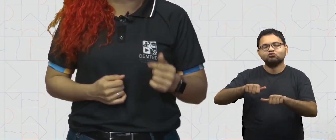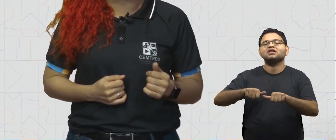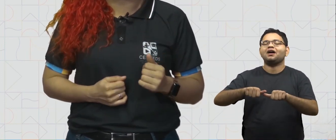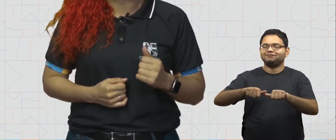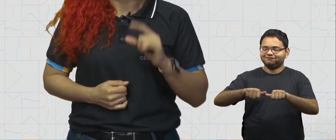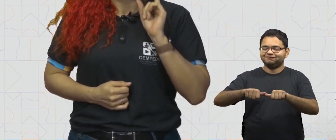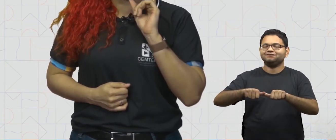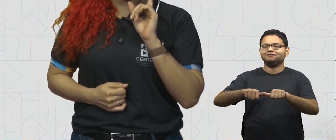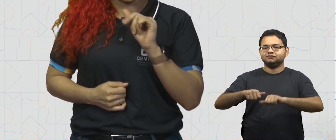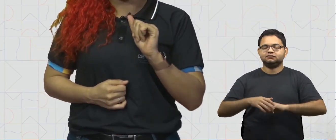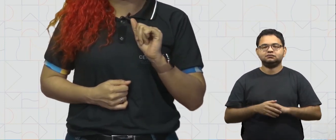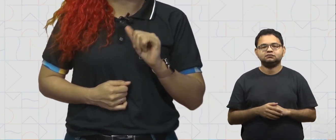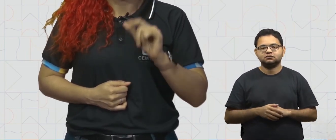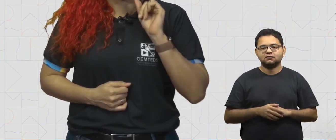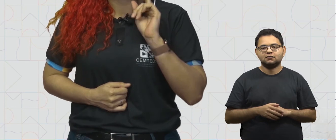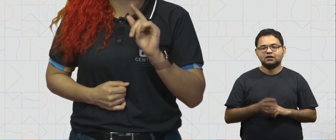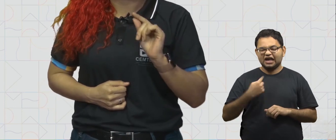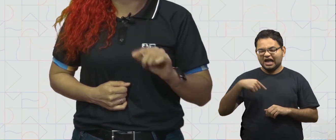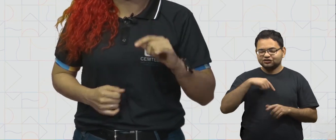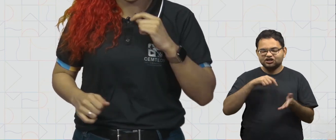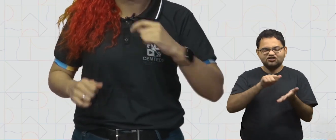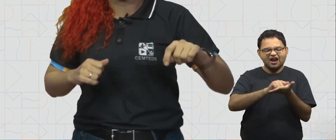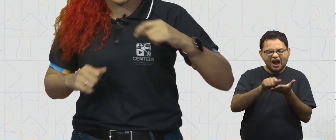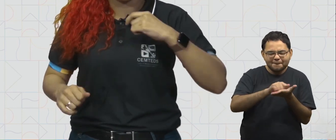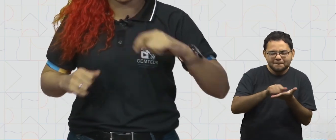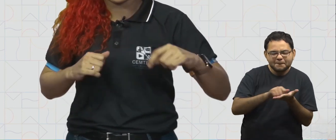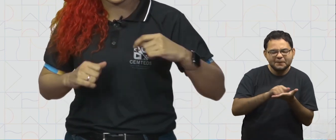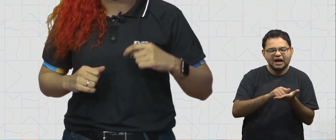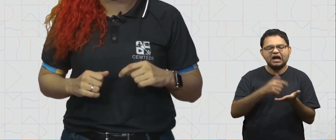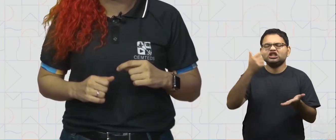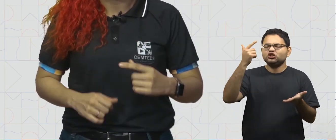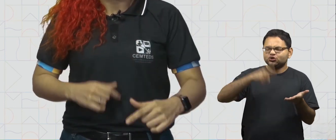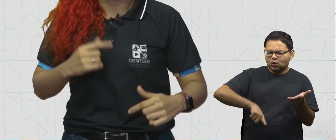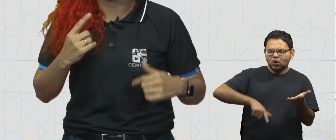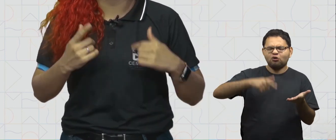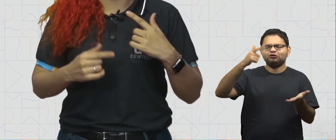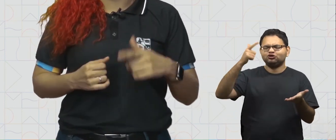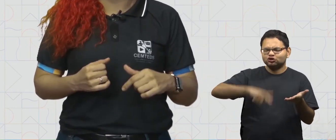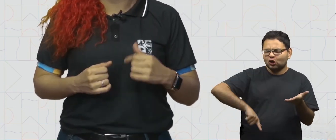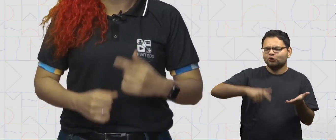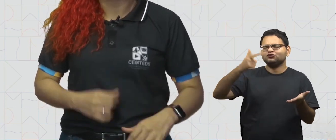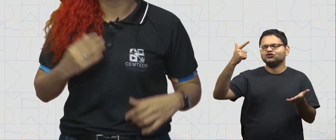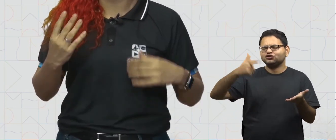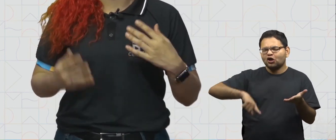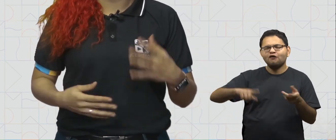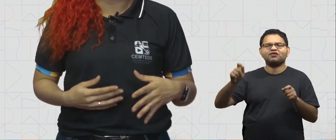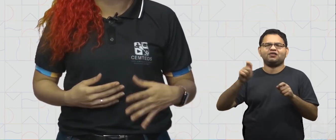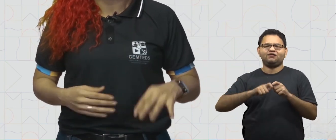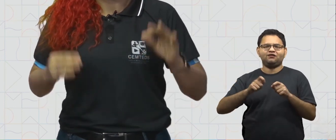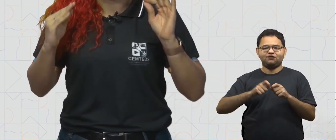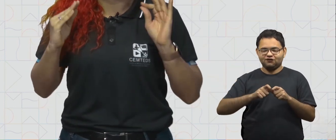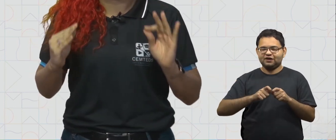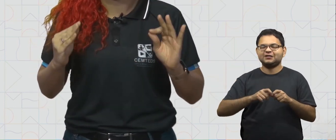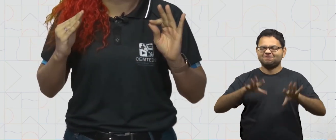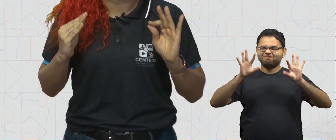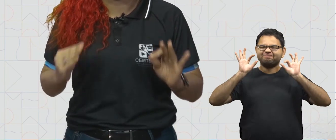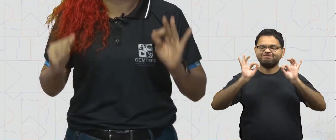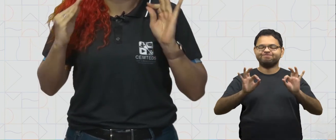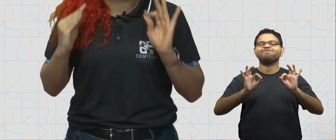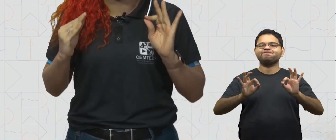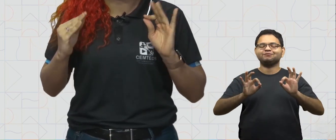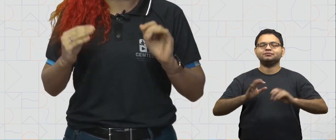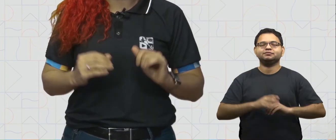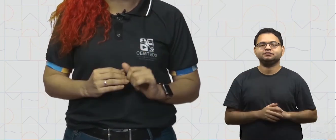mudar algo. Com isso, a gente apaga o que errou, faz de novo, de novo, até